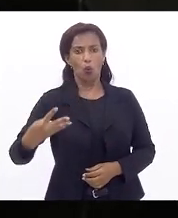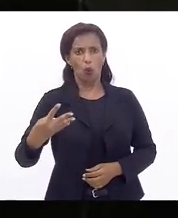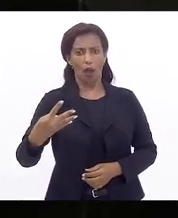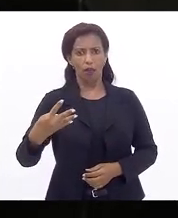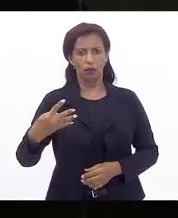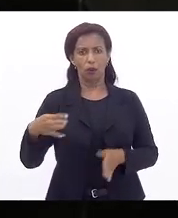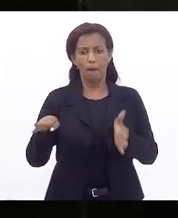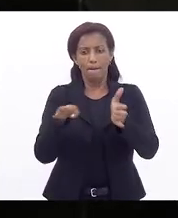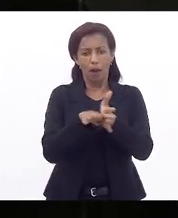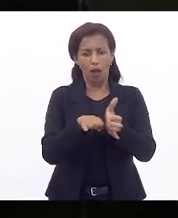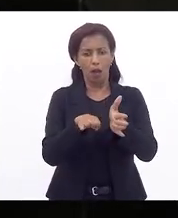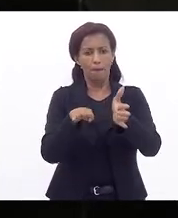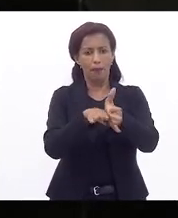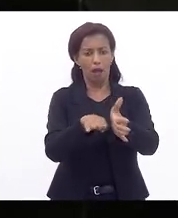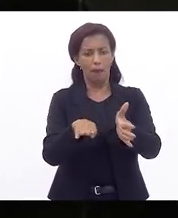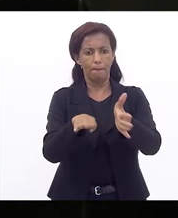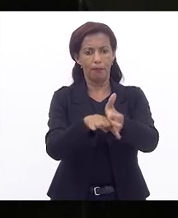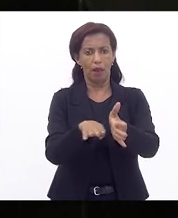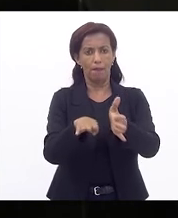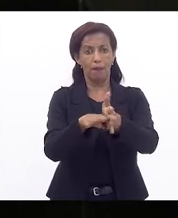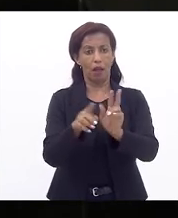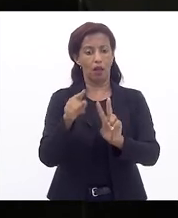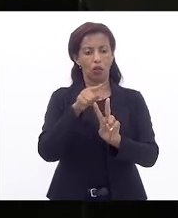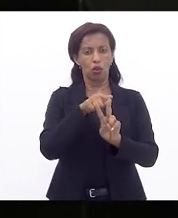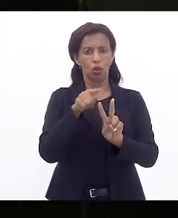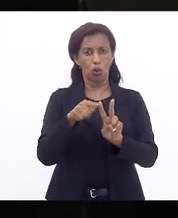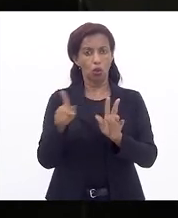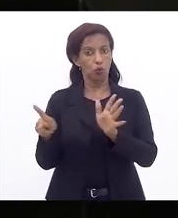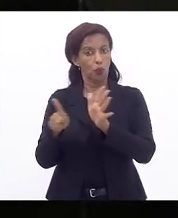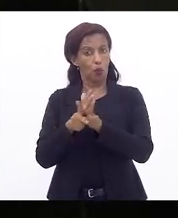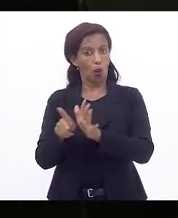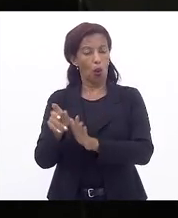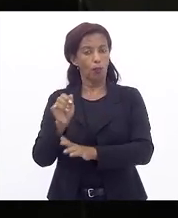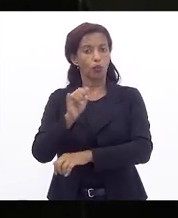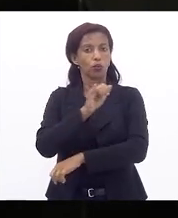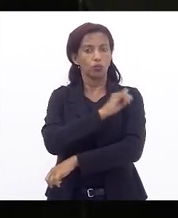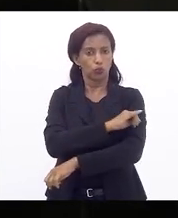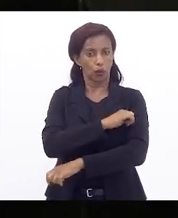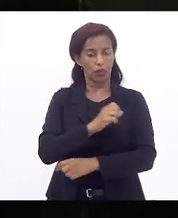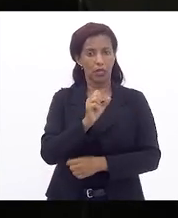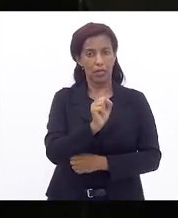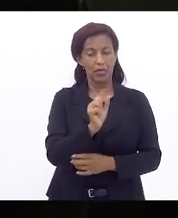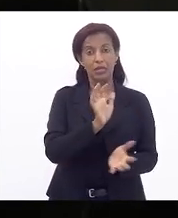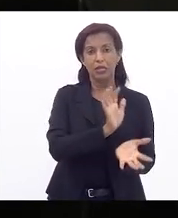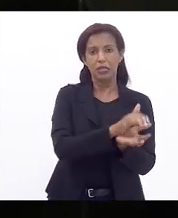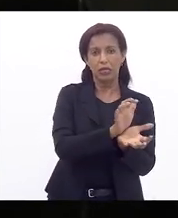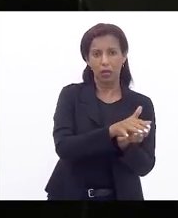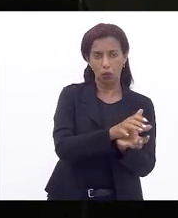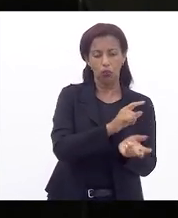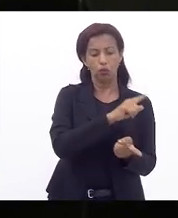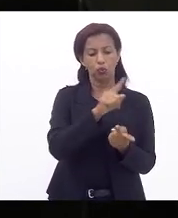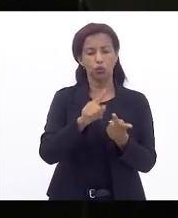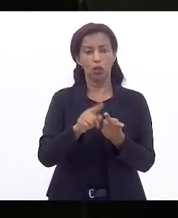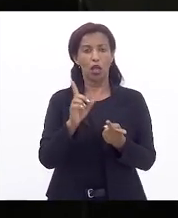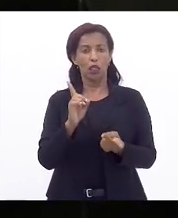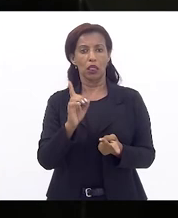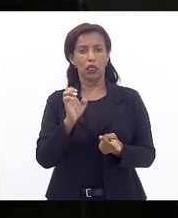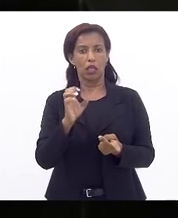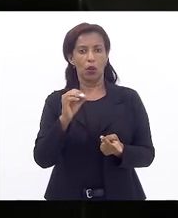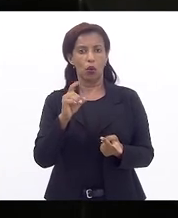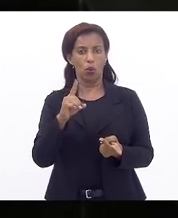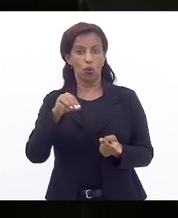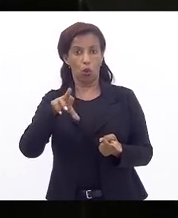distribuídas por dois ramais que atendem a cidade do Rio de Janeiro, o ramal de Santa Cruz e o ramal de Deodoro